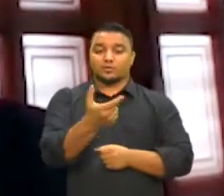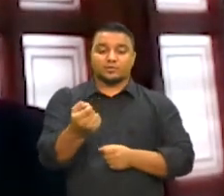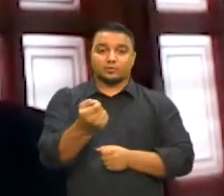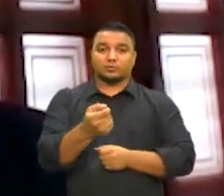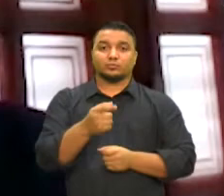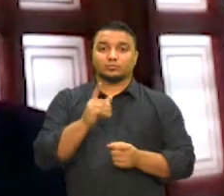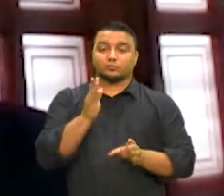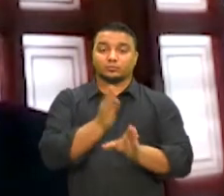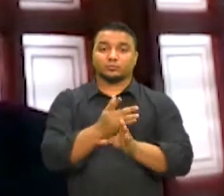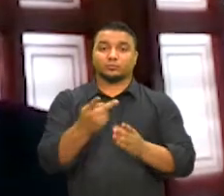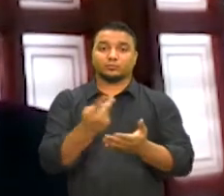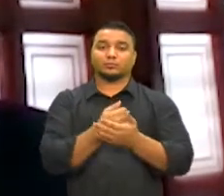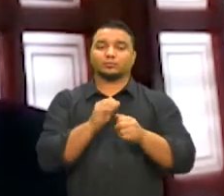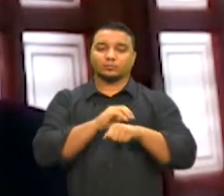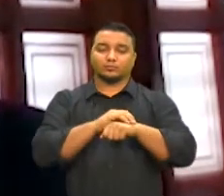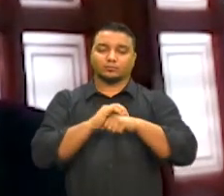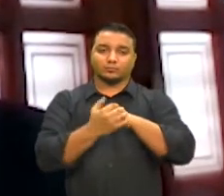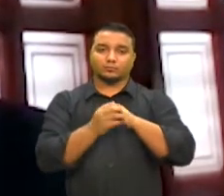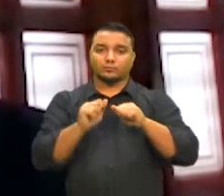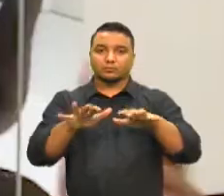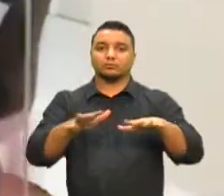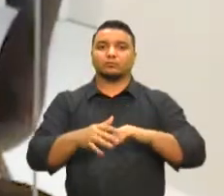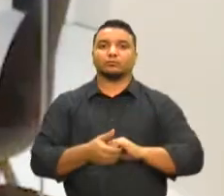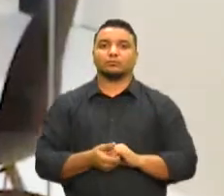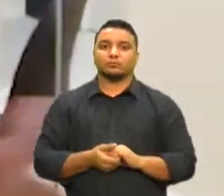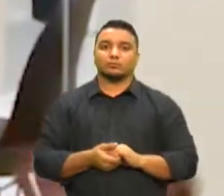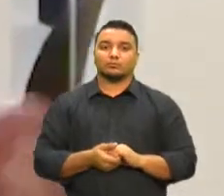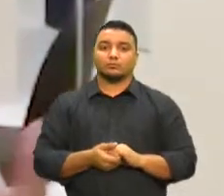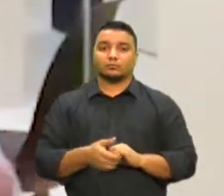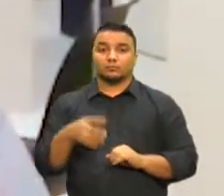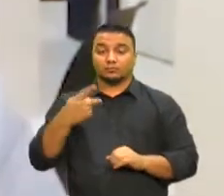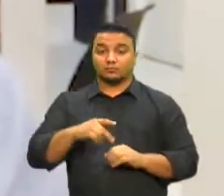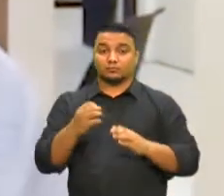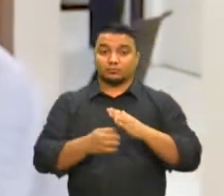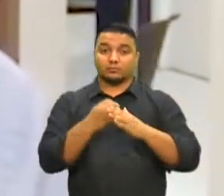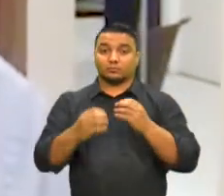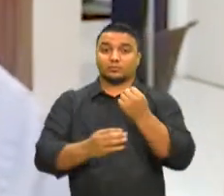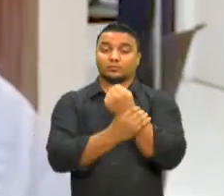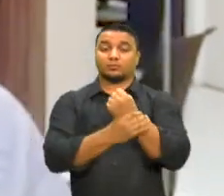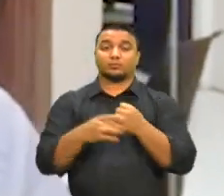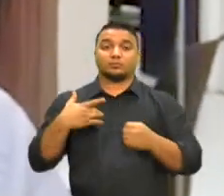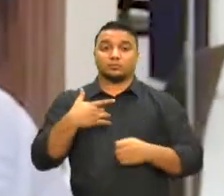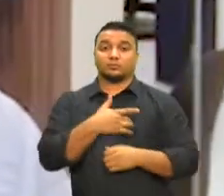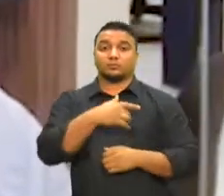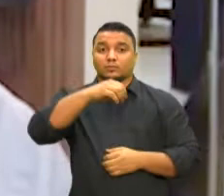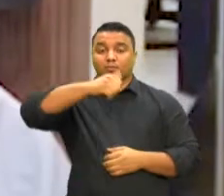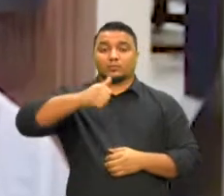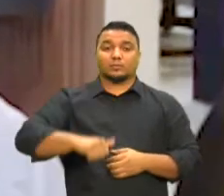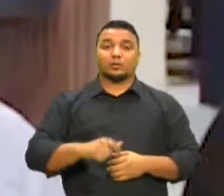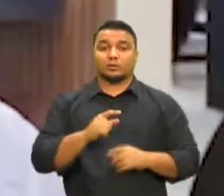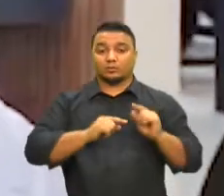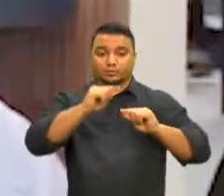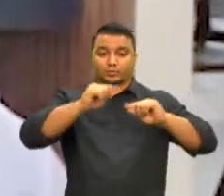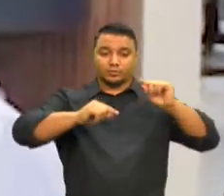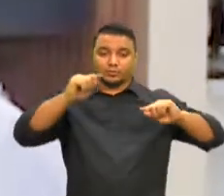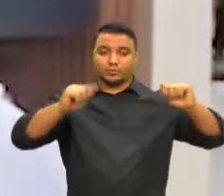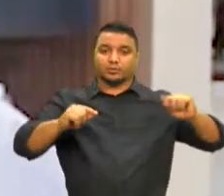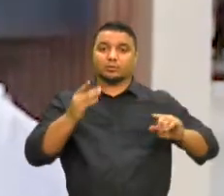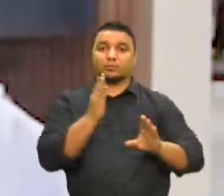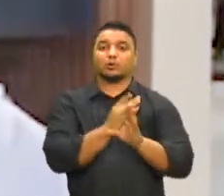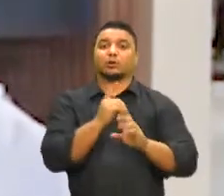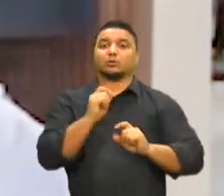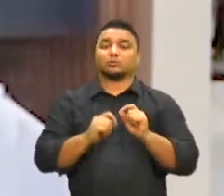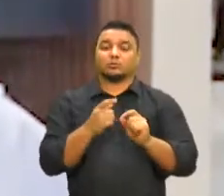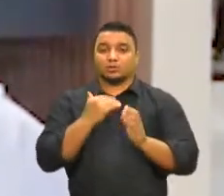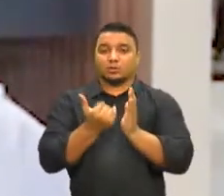decorrência da pandemia de Covid-19. Esta empresa de seguros de saúde avalia que a oscilação de preços é consequência de um